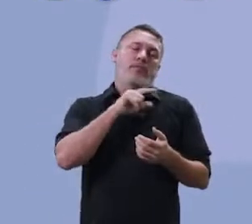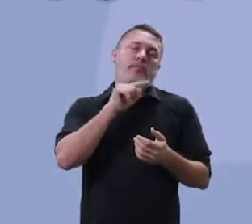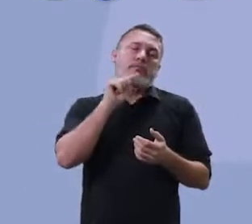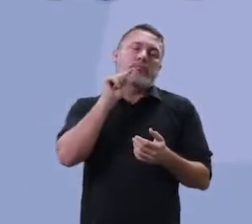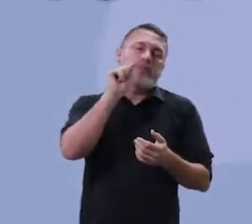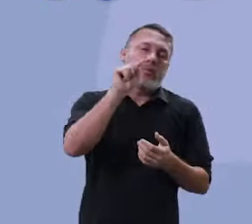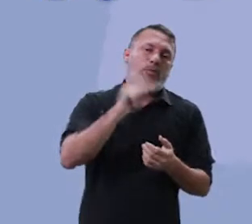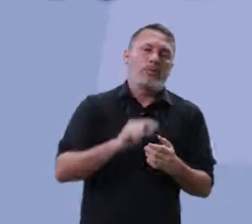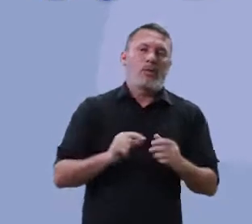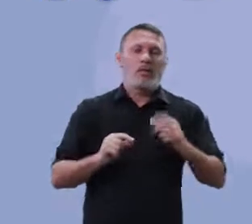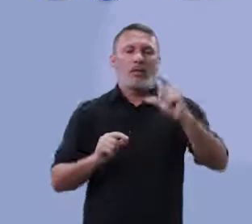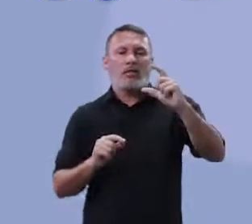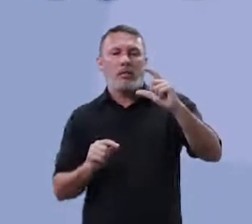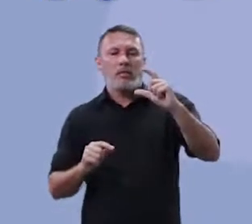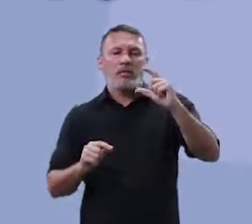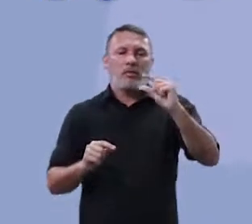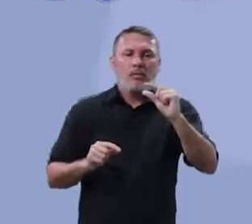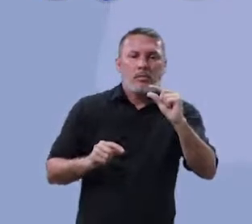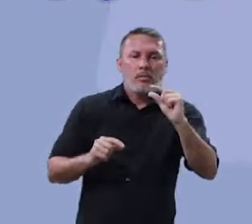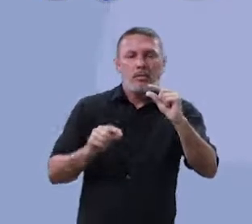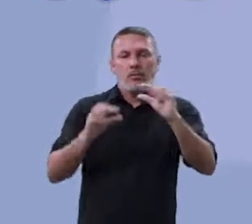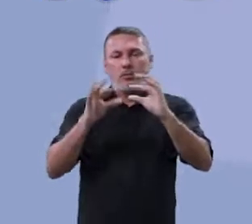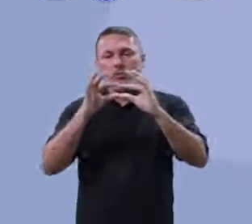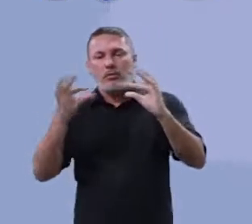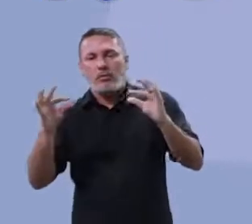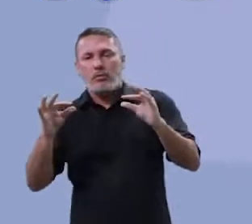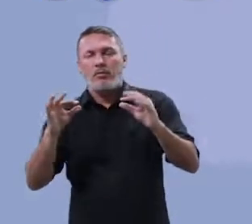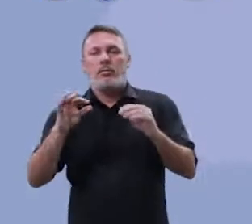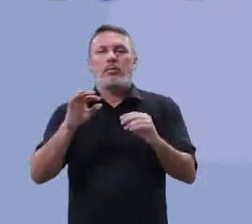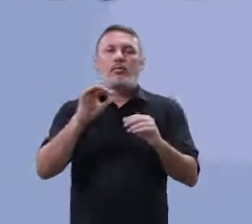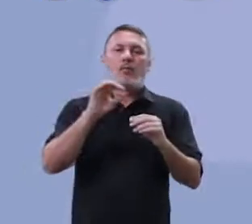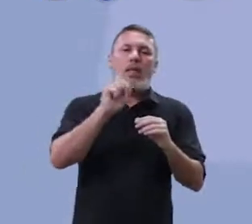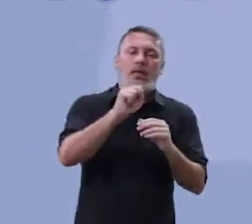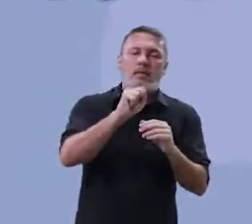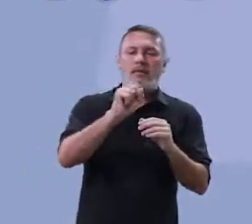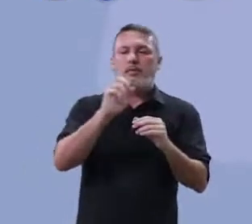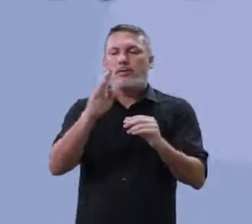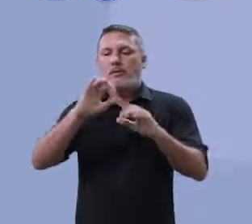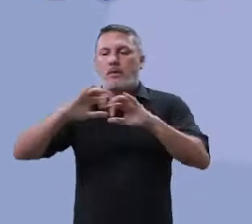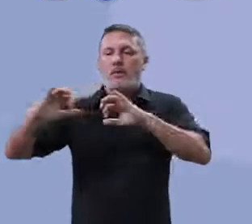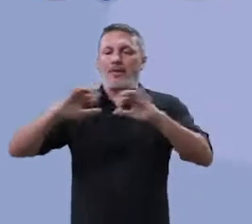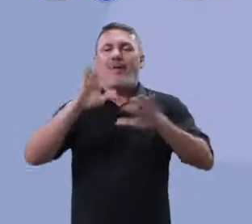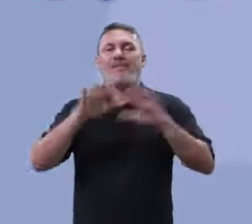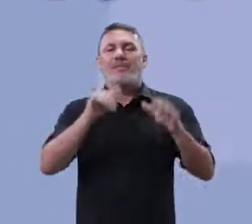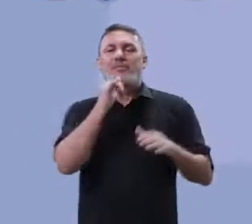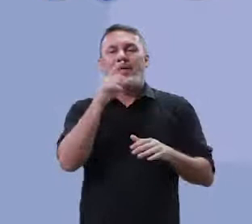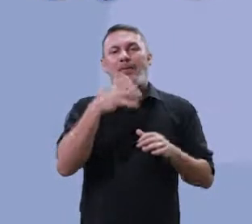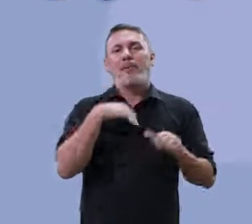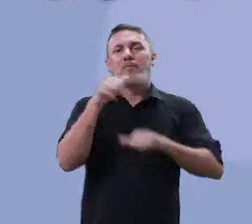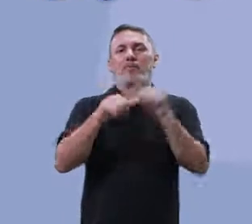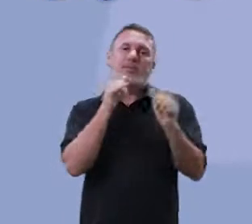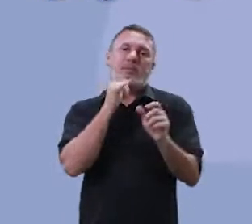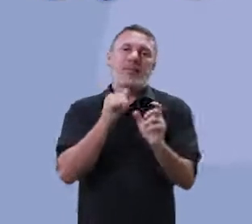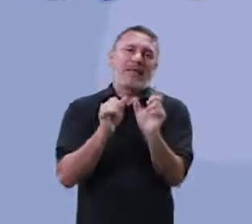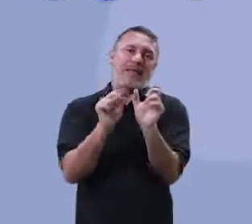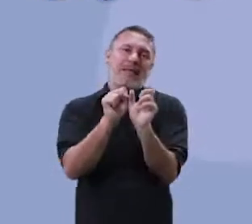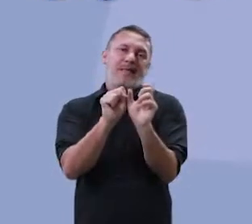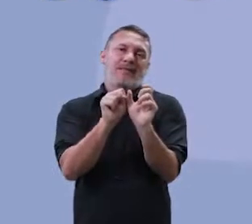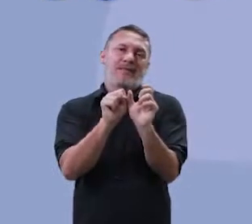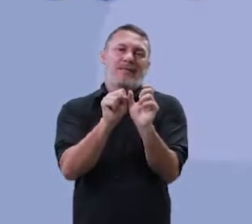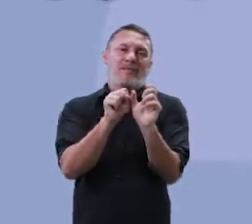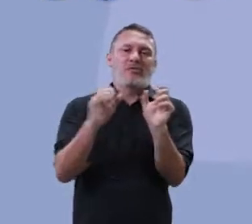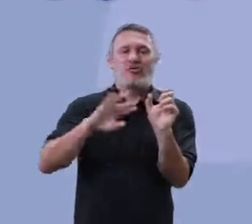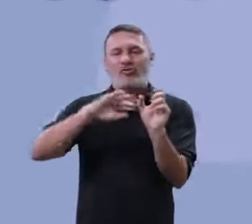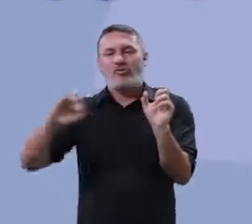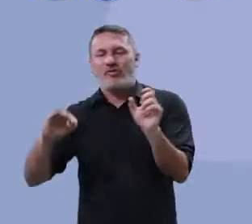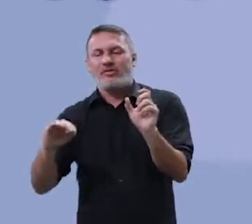Acentuação, ortografia, maiúscula e minúscula, separação das sílabas, né? Às vezes você quer mudar ali o período e aquela